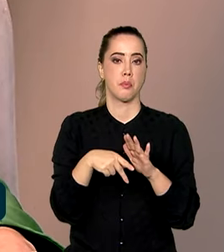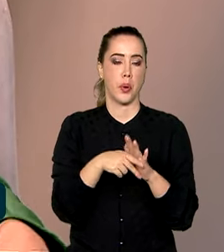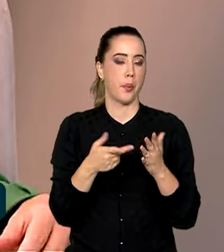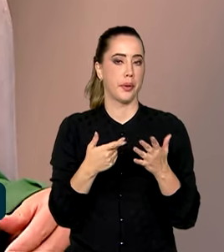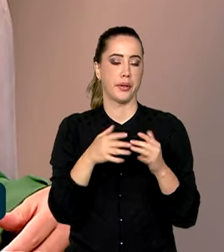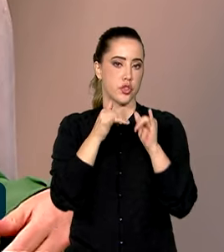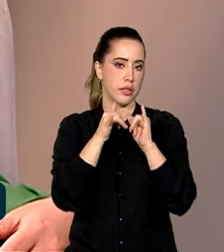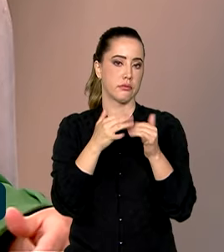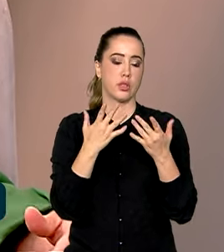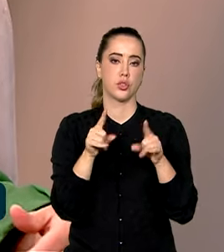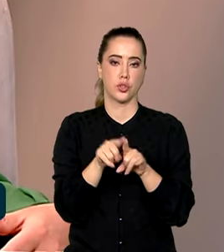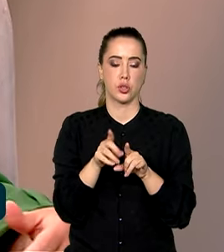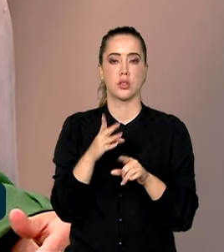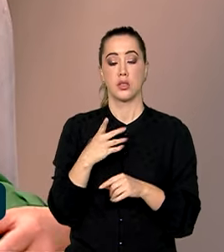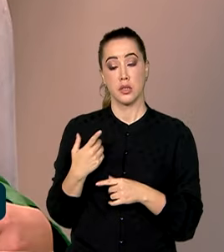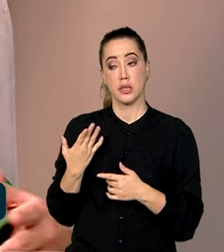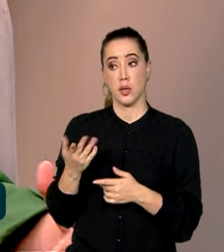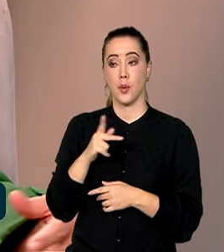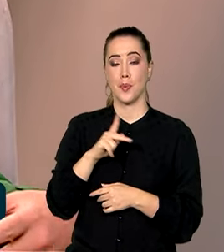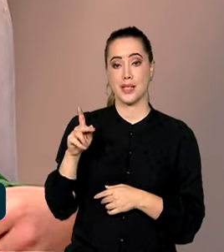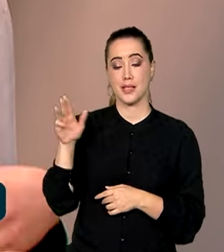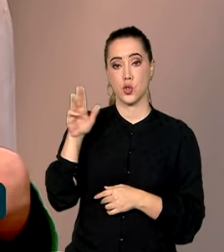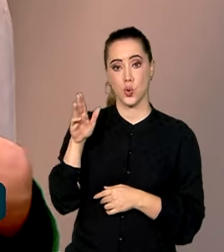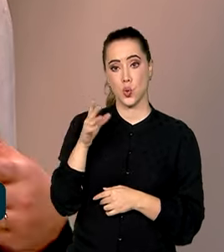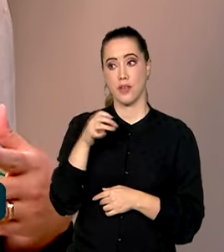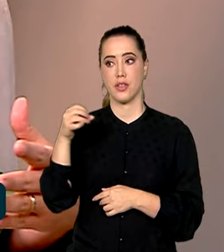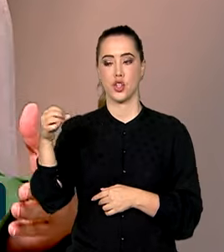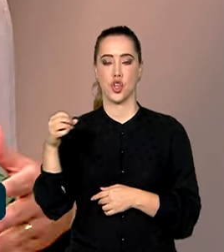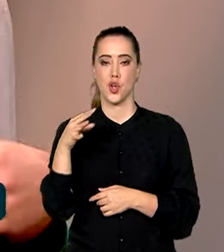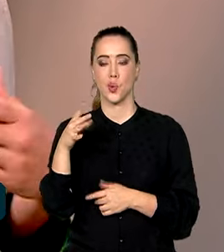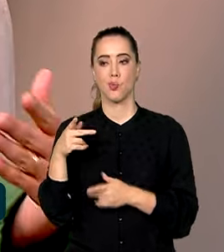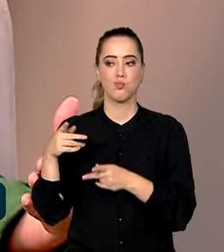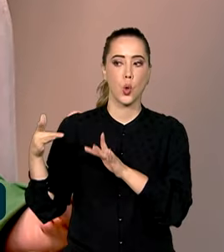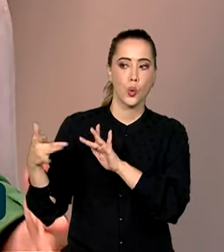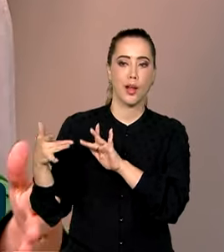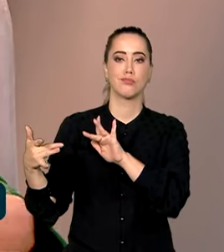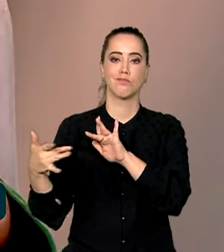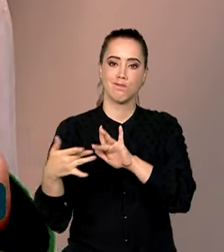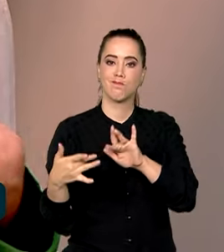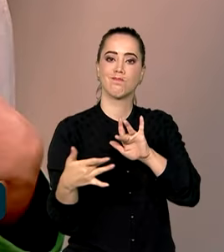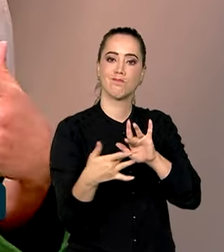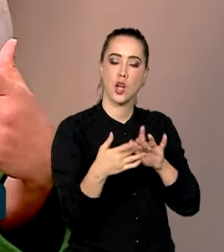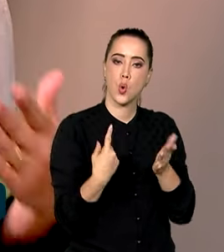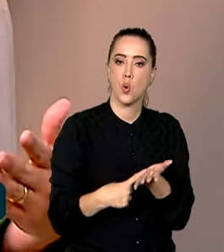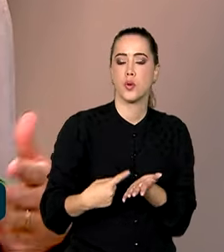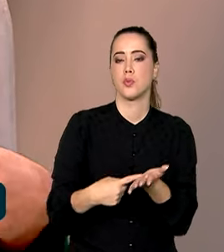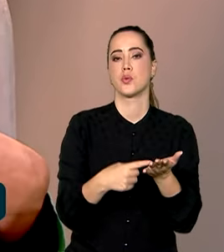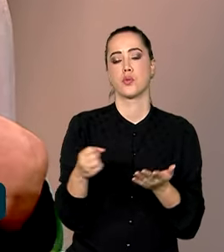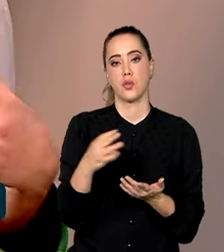exemplo. E a presença do presidente, da comitiva, é um momento para que se firmem novos acordos, para que se dêem